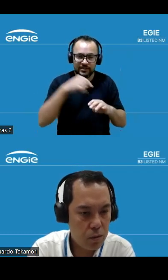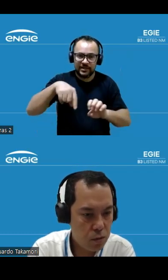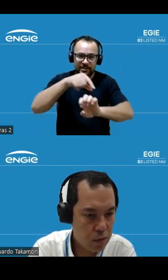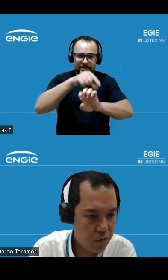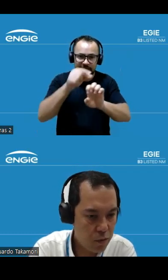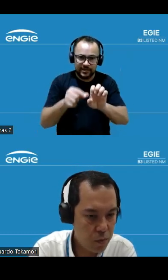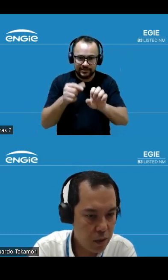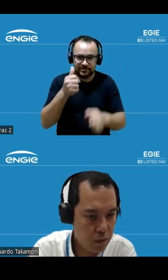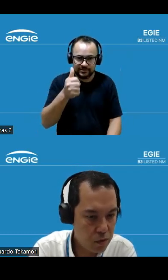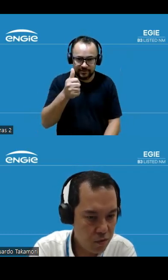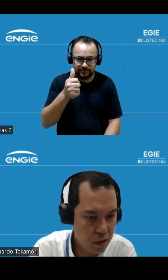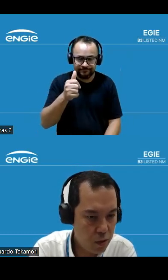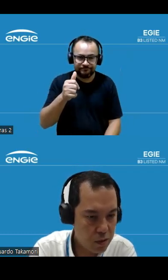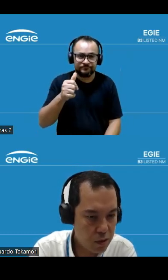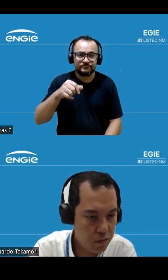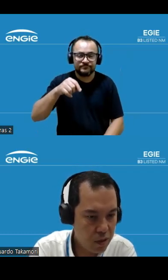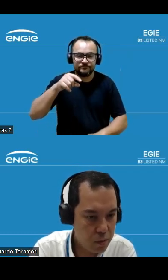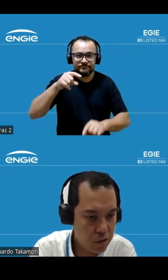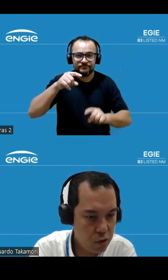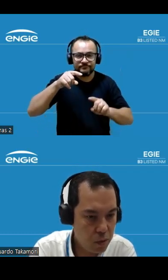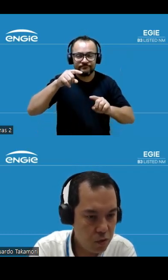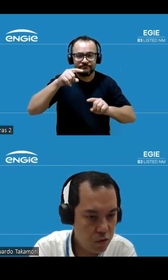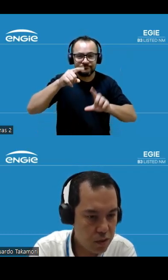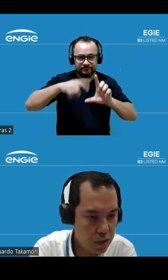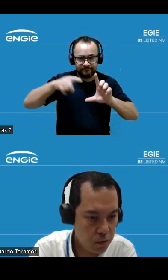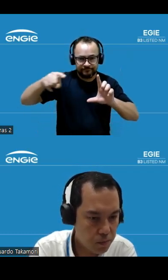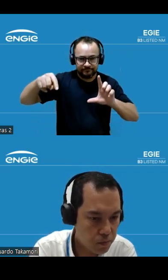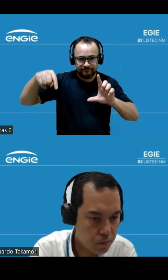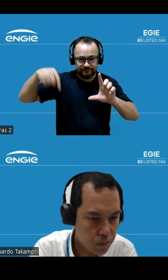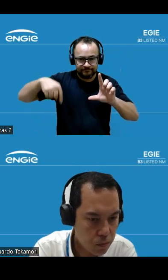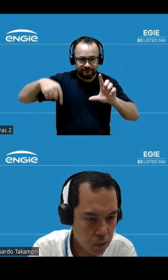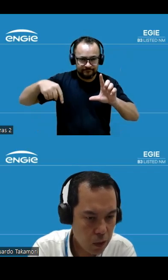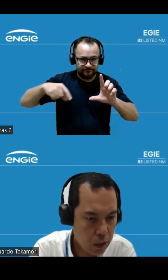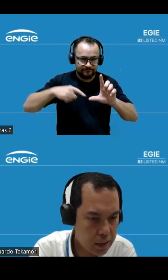Nos gráficos pequenos inferiores aqui, falamos investimento e inovação,